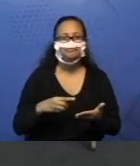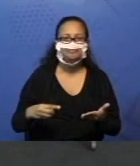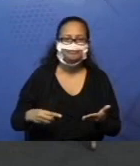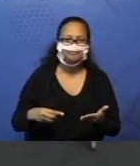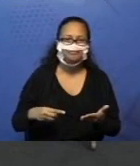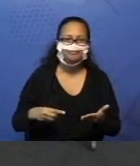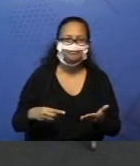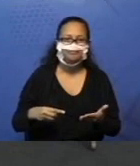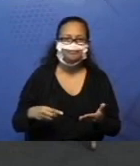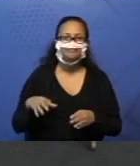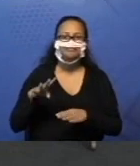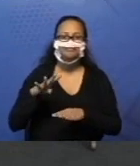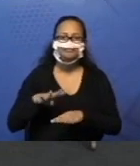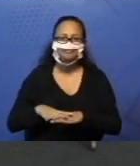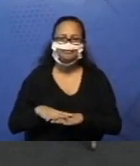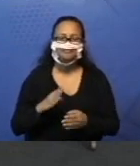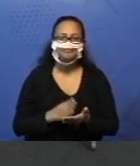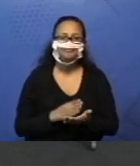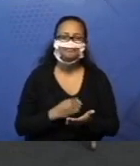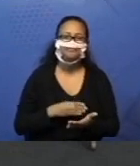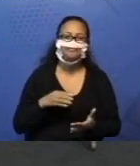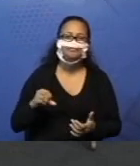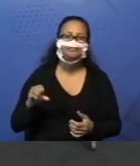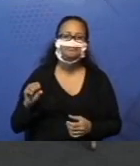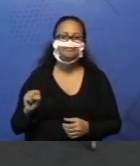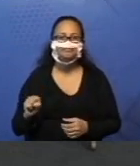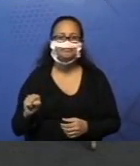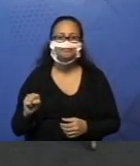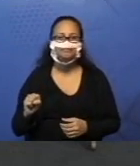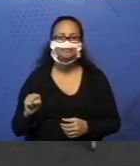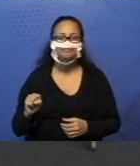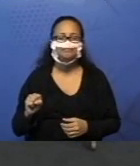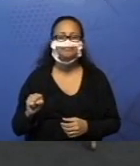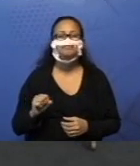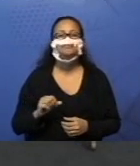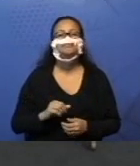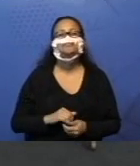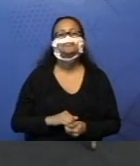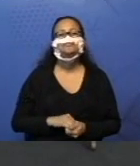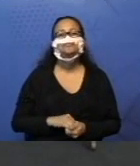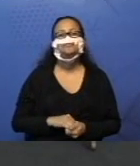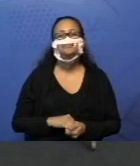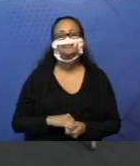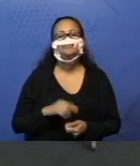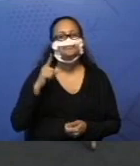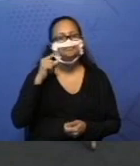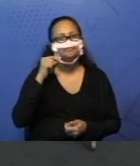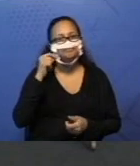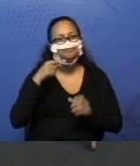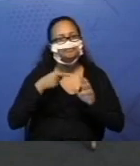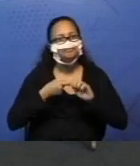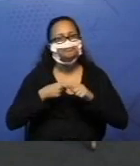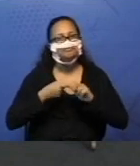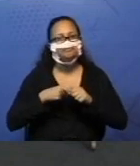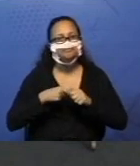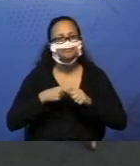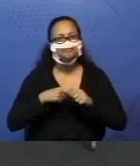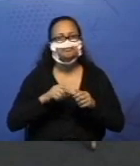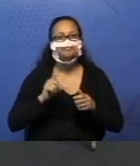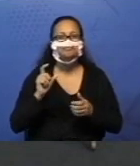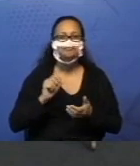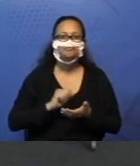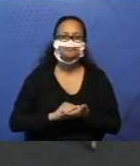matemática na página 98, que já está aí no jeito que eu sei, lápis apontadinho e